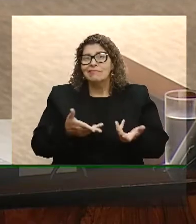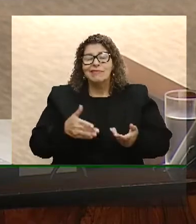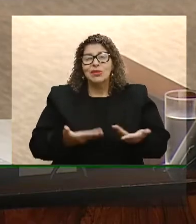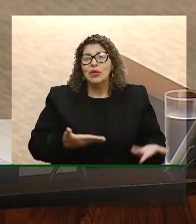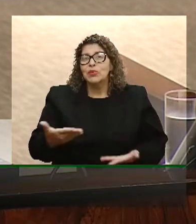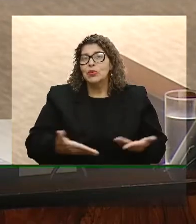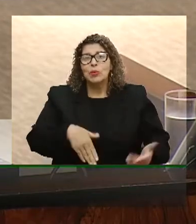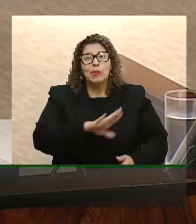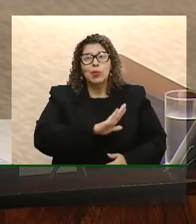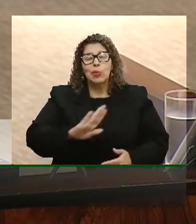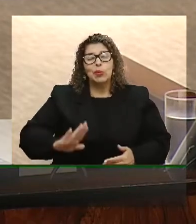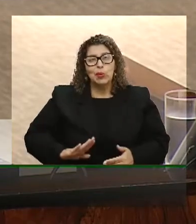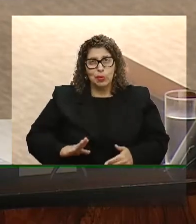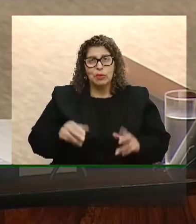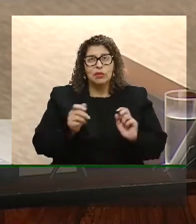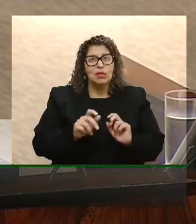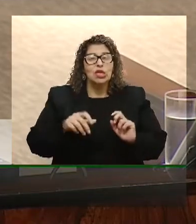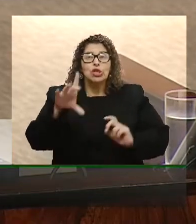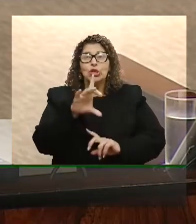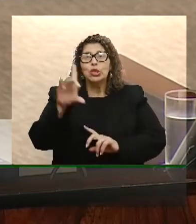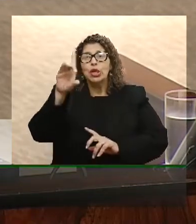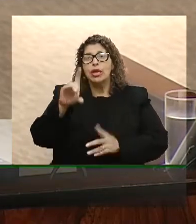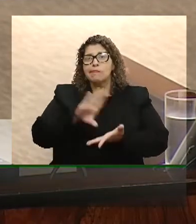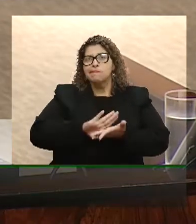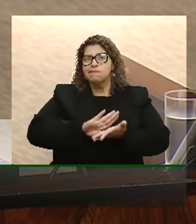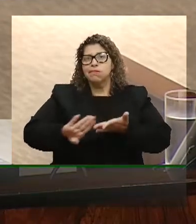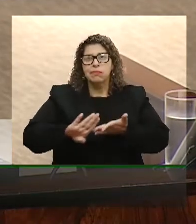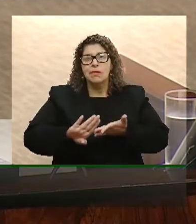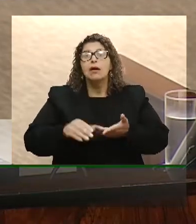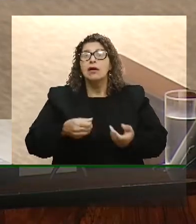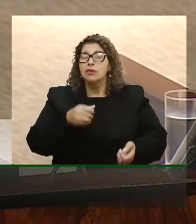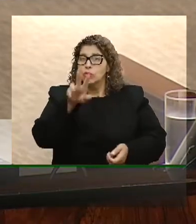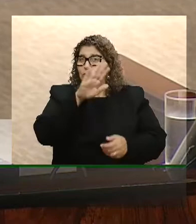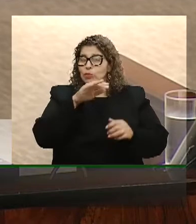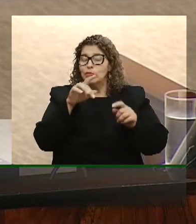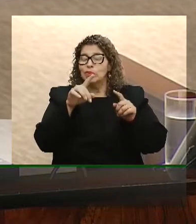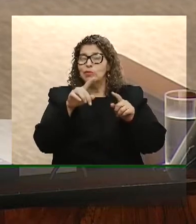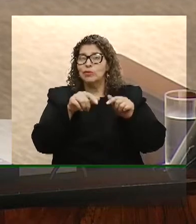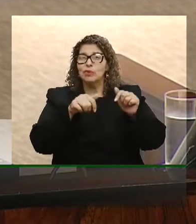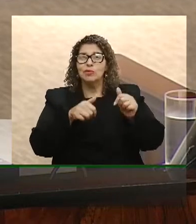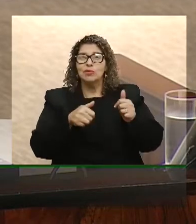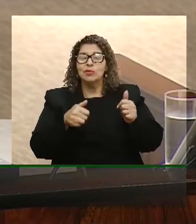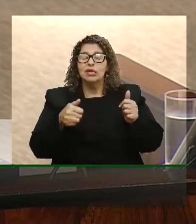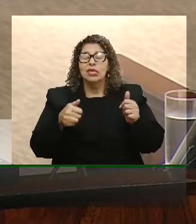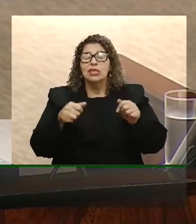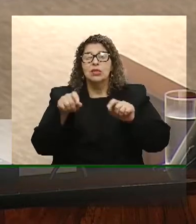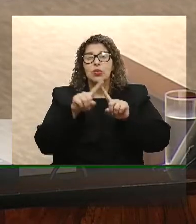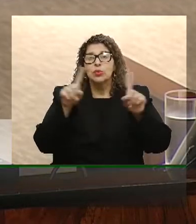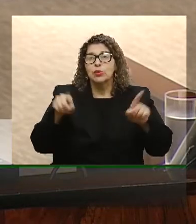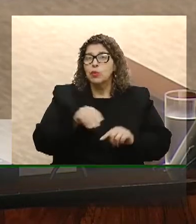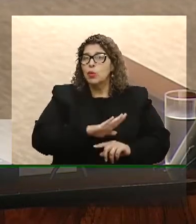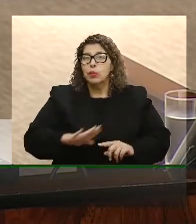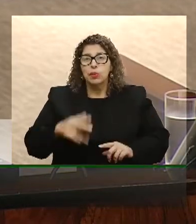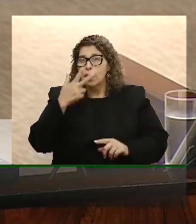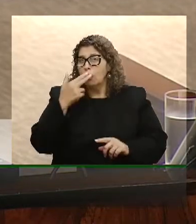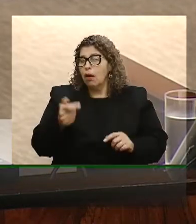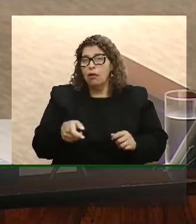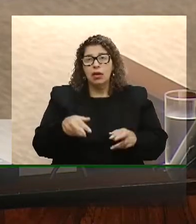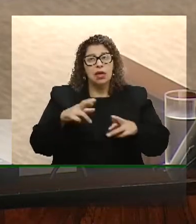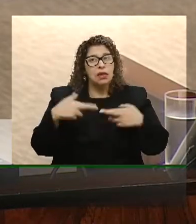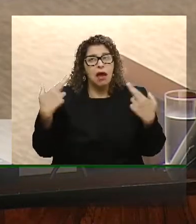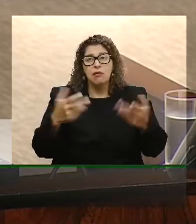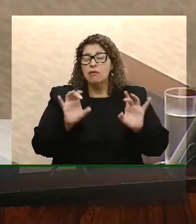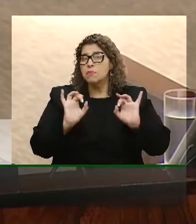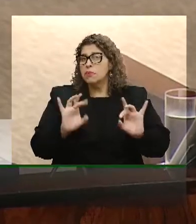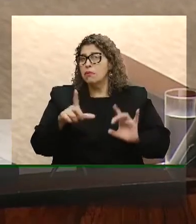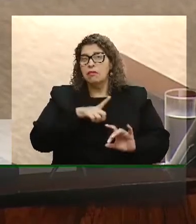à população, cortar direitos dos trabalhadores do serviço público, como aconteceu aqui na Convocação Extraordinária, e aí também vem